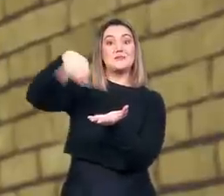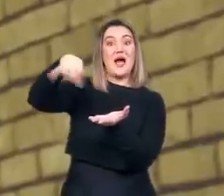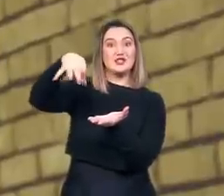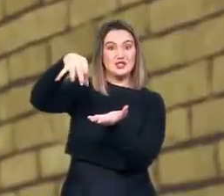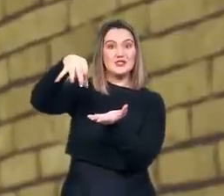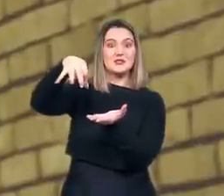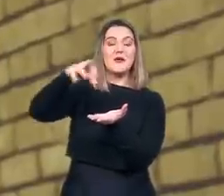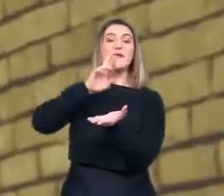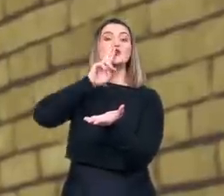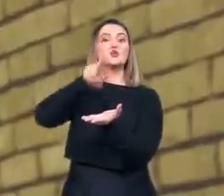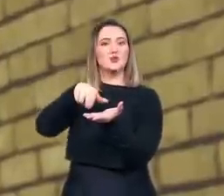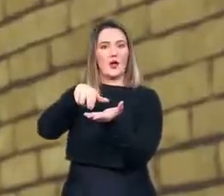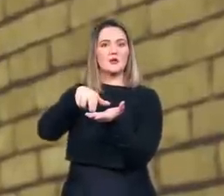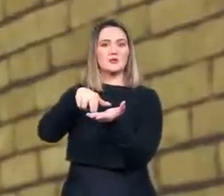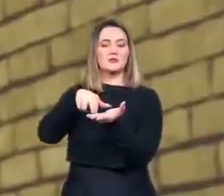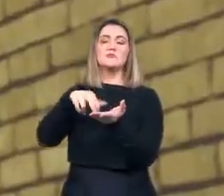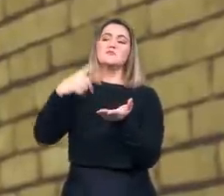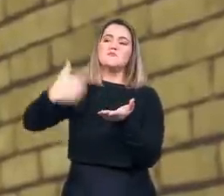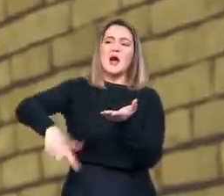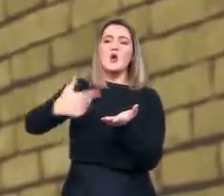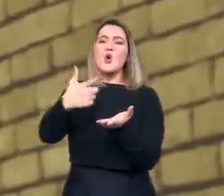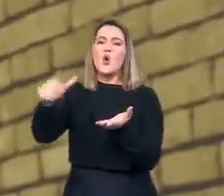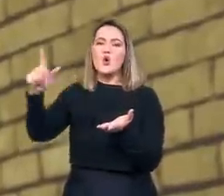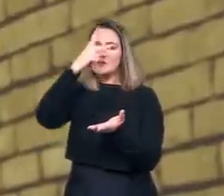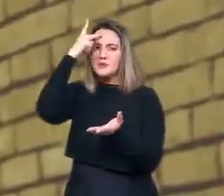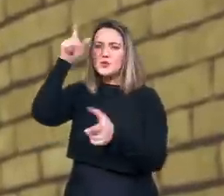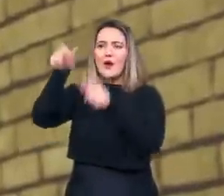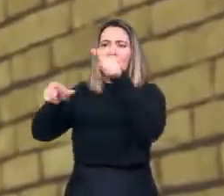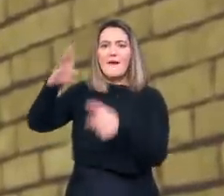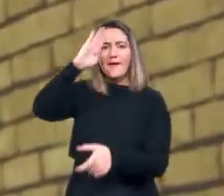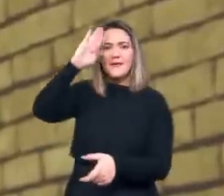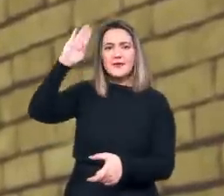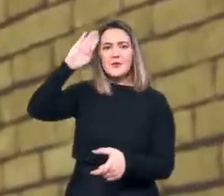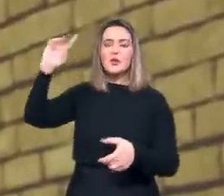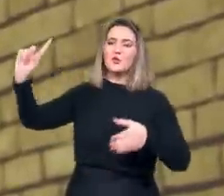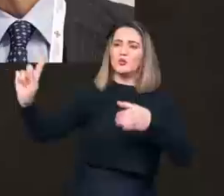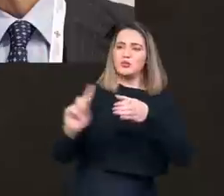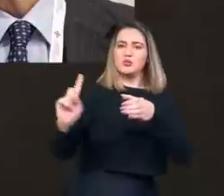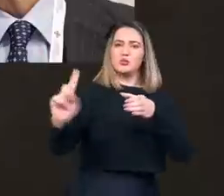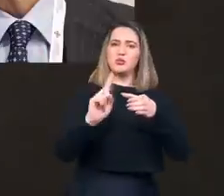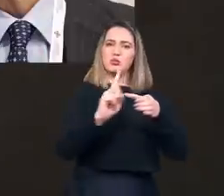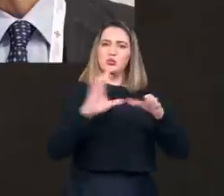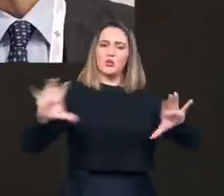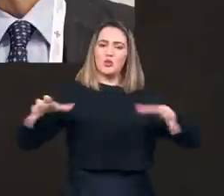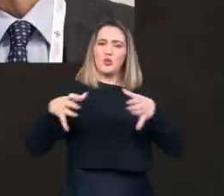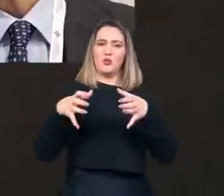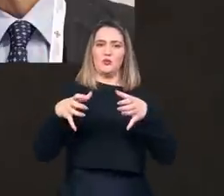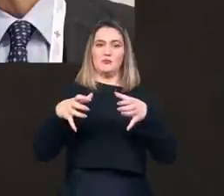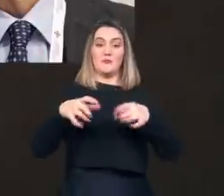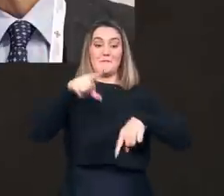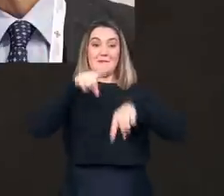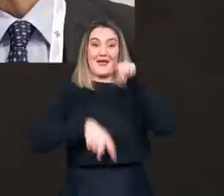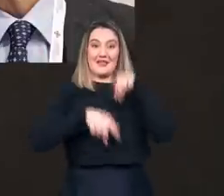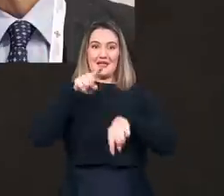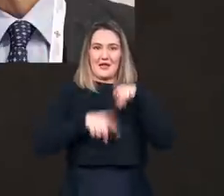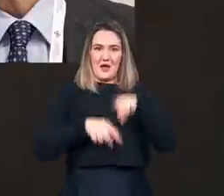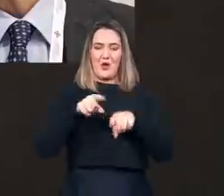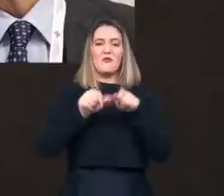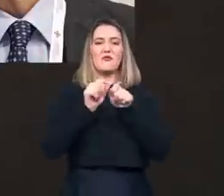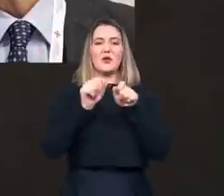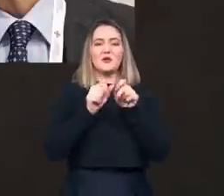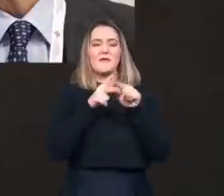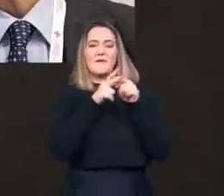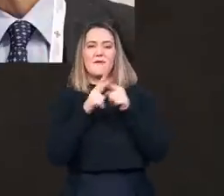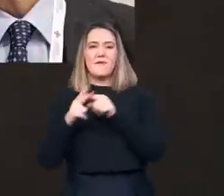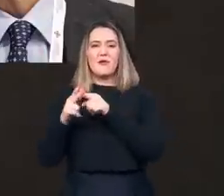que se ajuntaram ao time de especialistas para avaliar toda a documentação do Vaticano. O material foi editado por Augustino